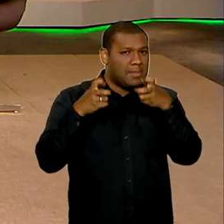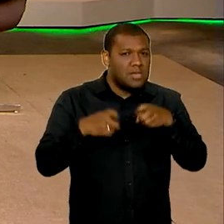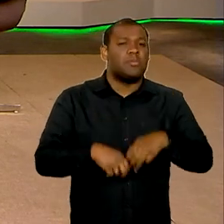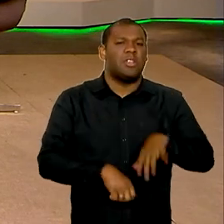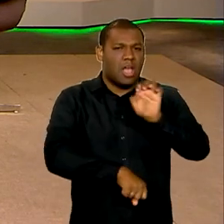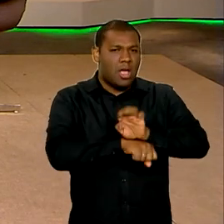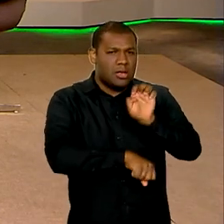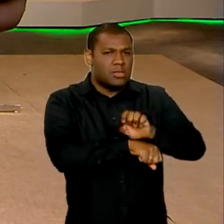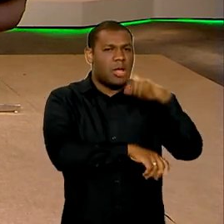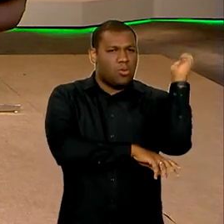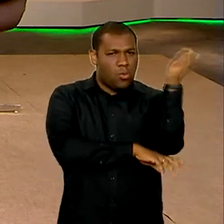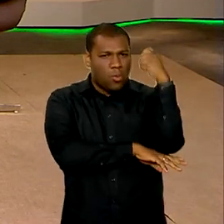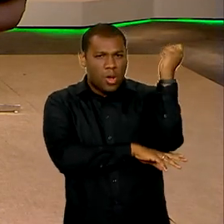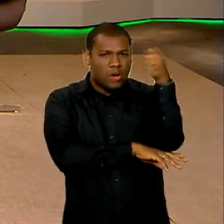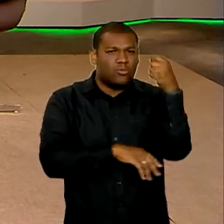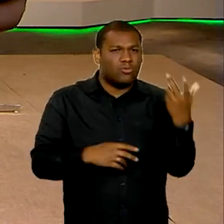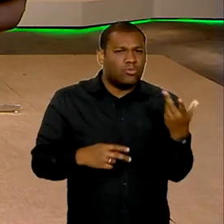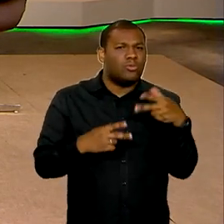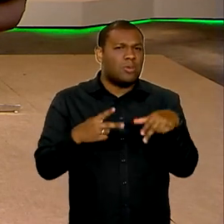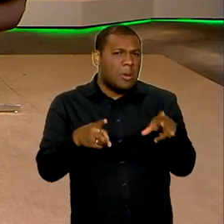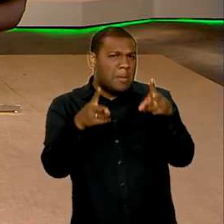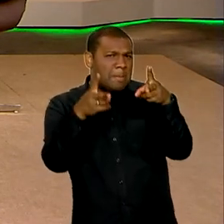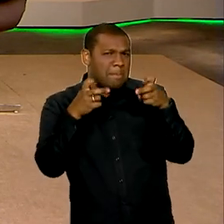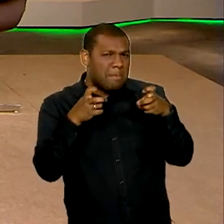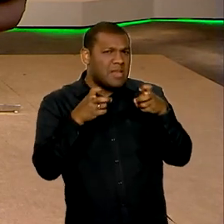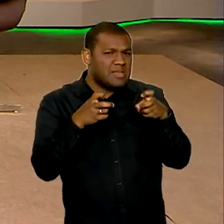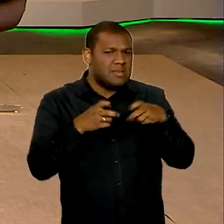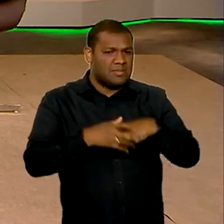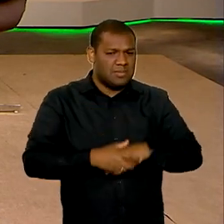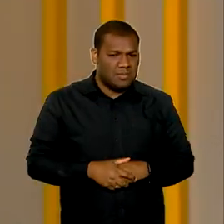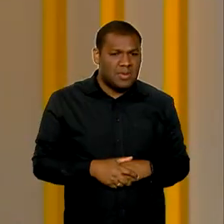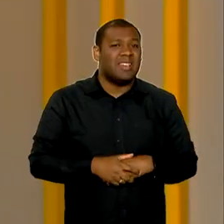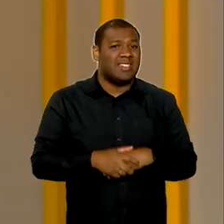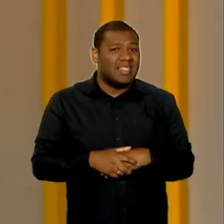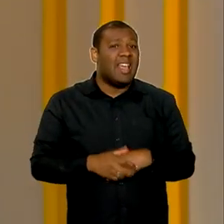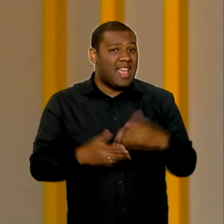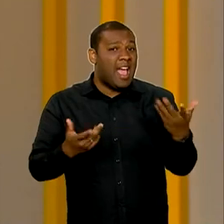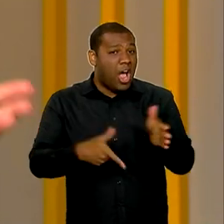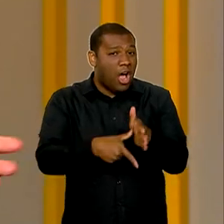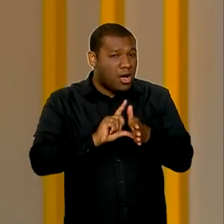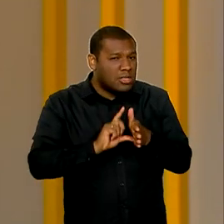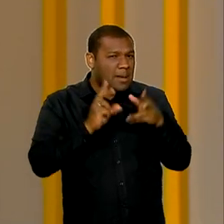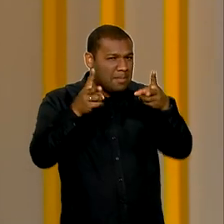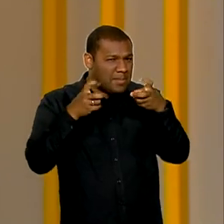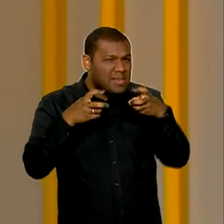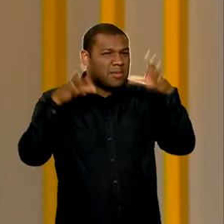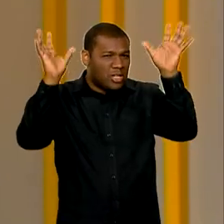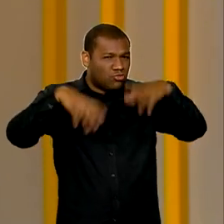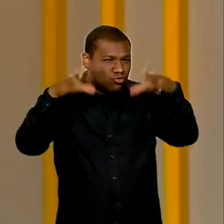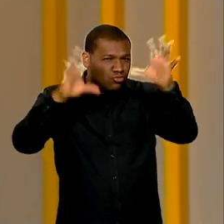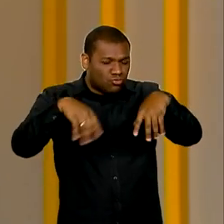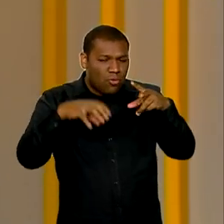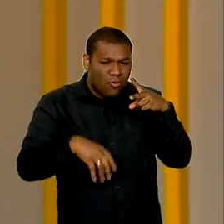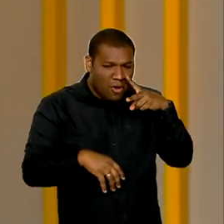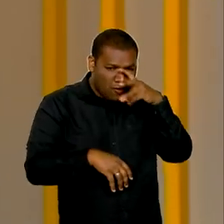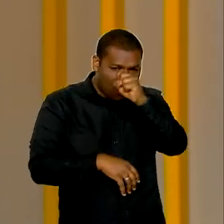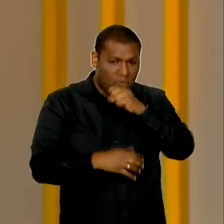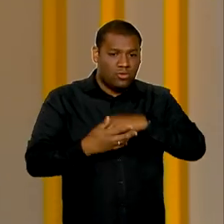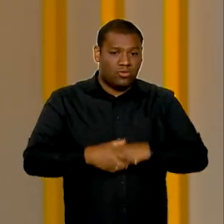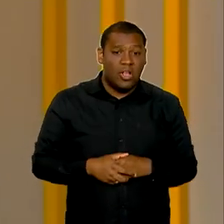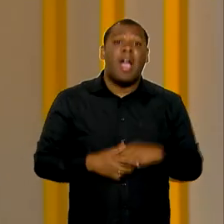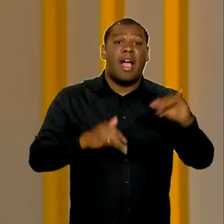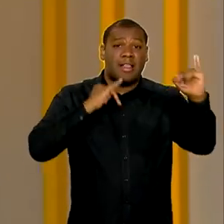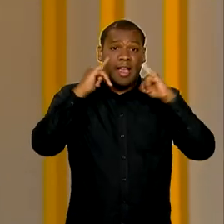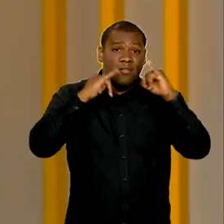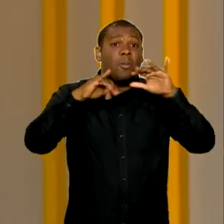identificar a ocorrência dessa chuva muito forte e, a partir daí, transmitir